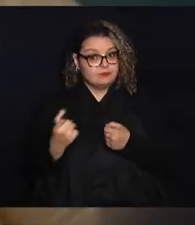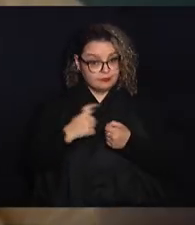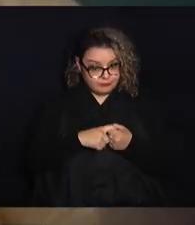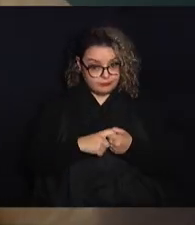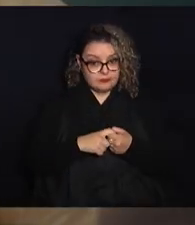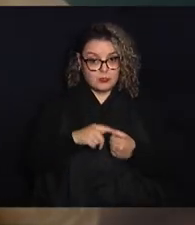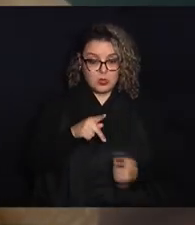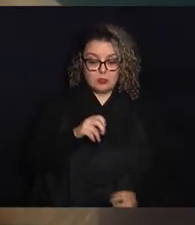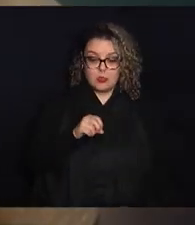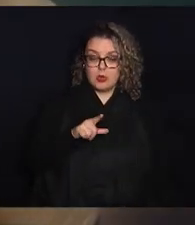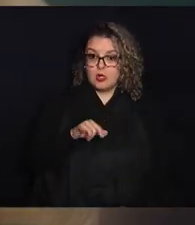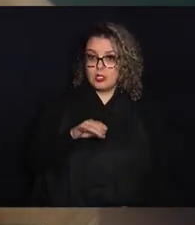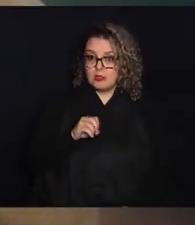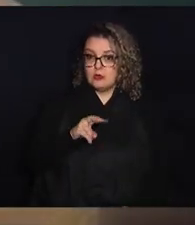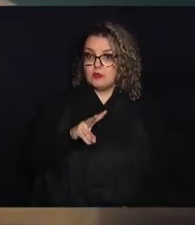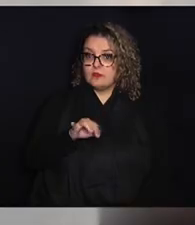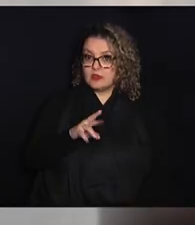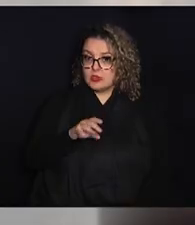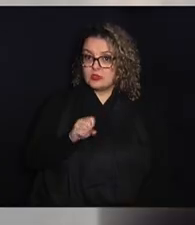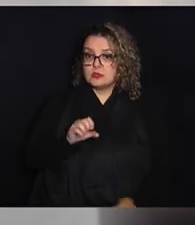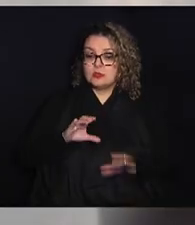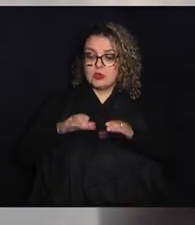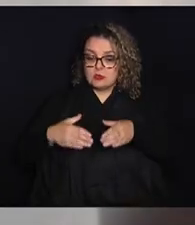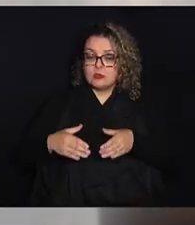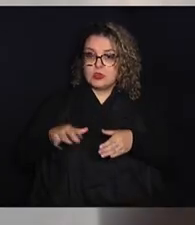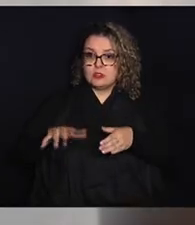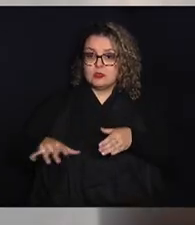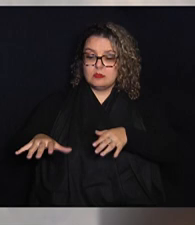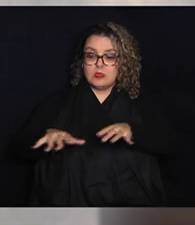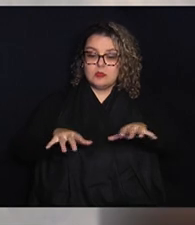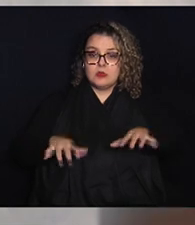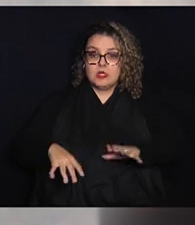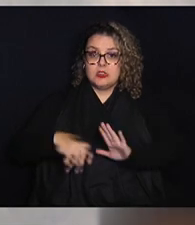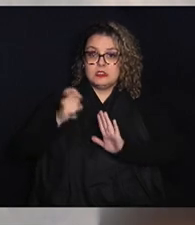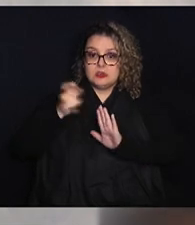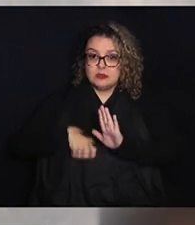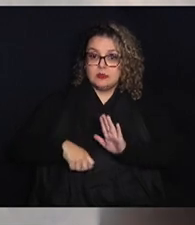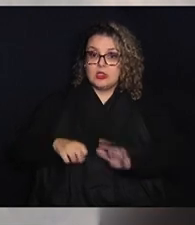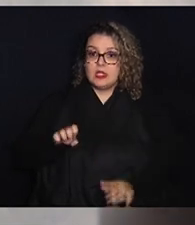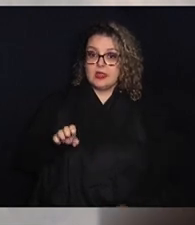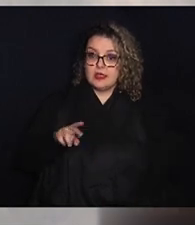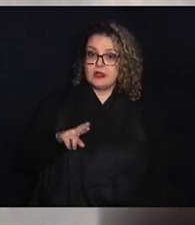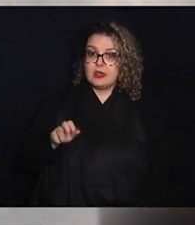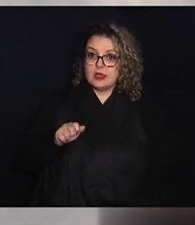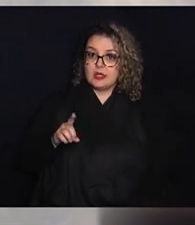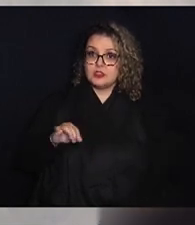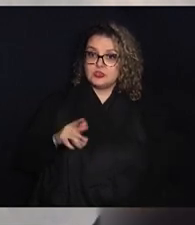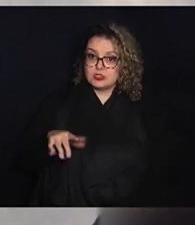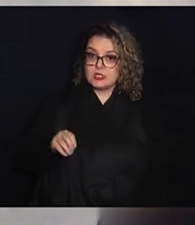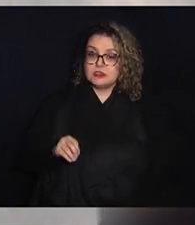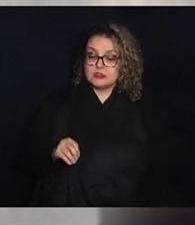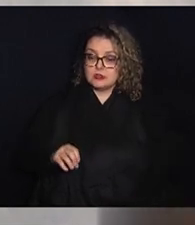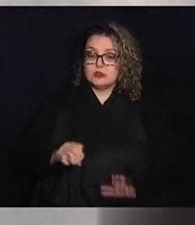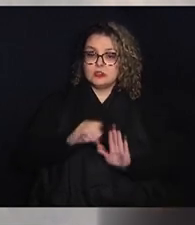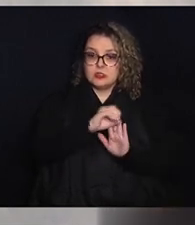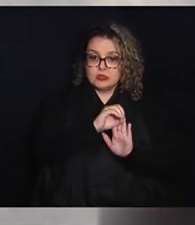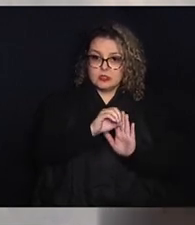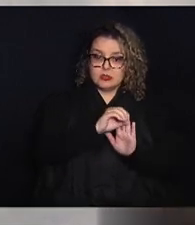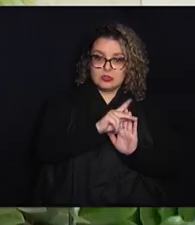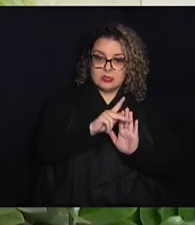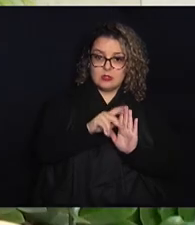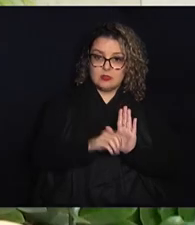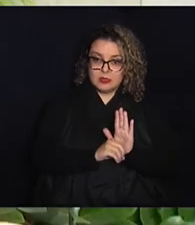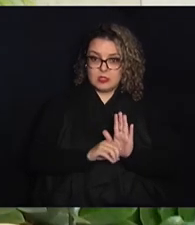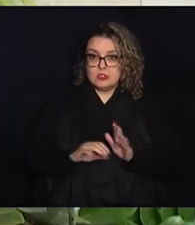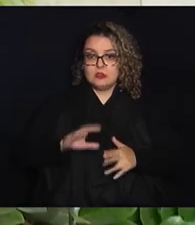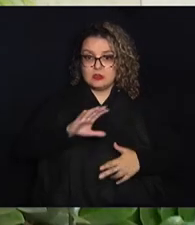poliovírus pela Comissão Regional para Certificação da Erradicação da Poliomielite na região das Américas.